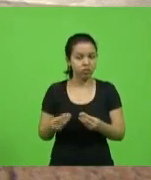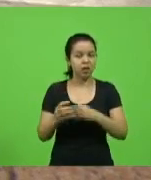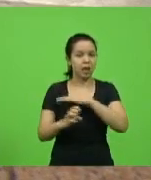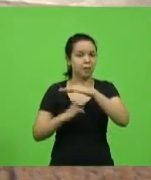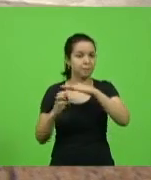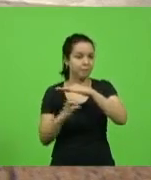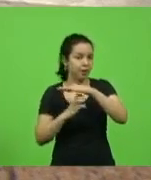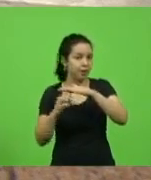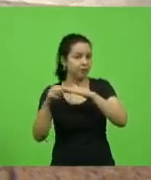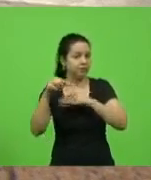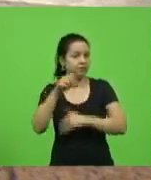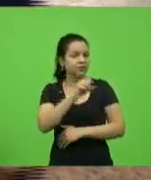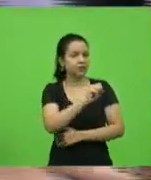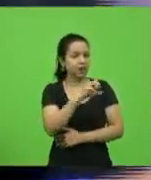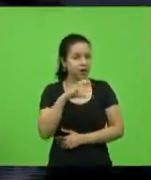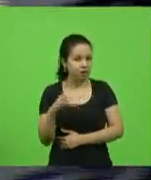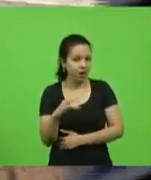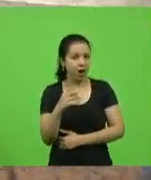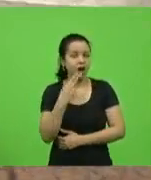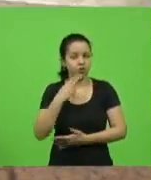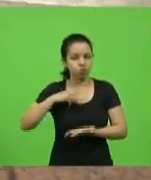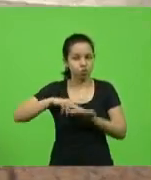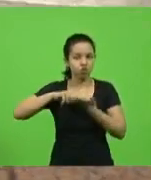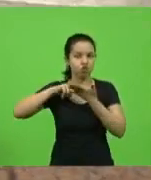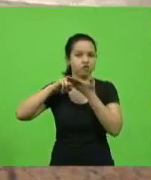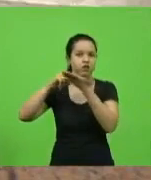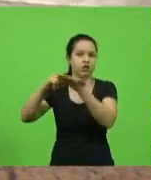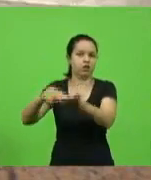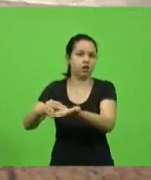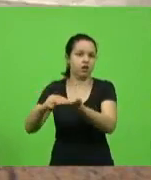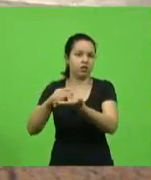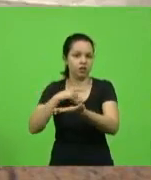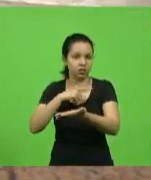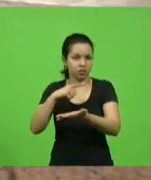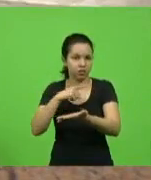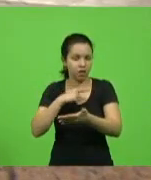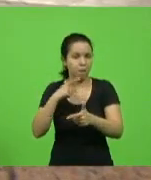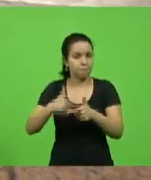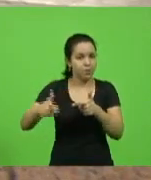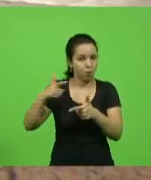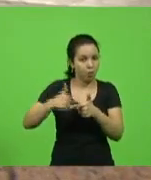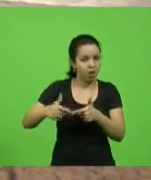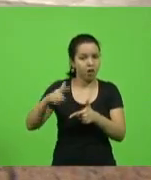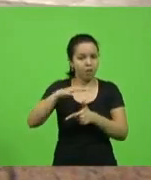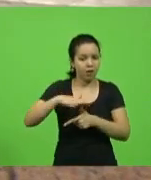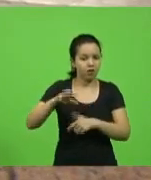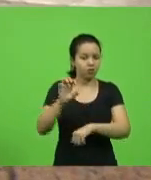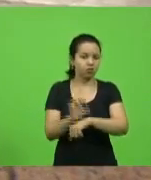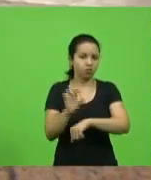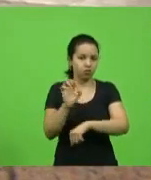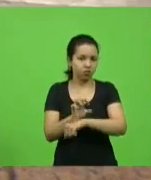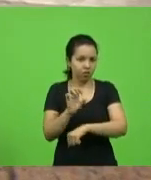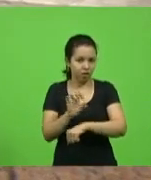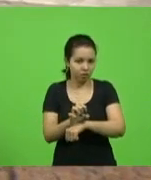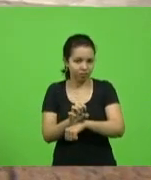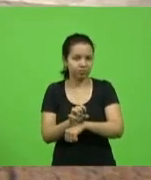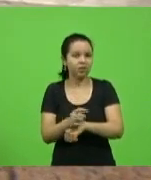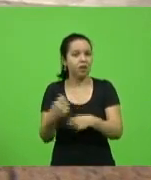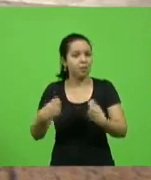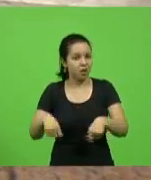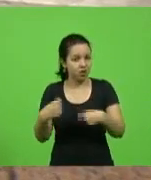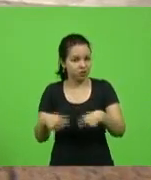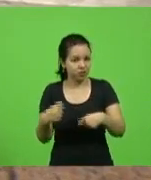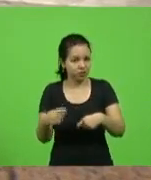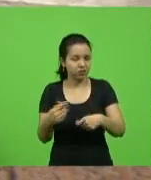estavam sendo notificadas, criando um problema para o Estado, inclusive tendo a necessidade de